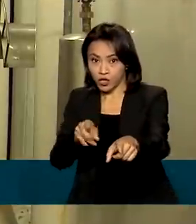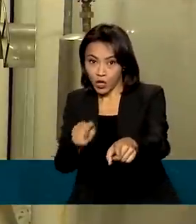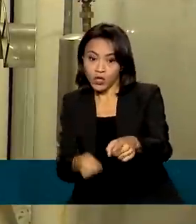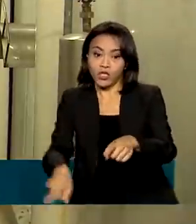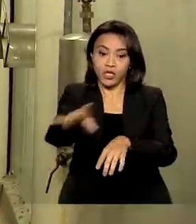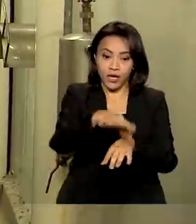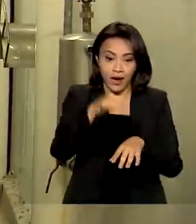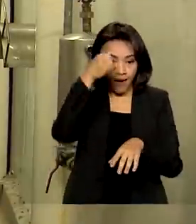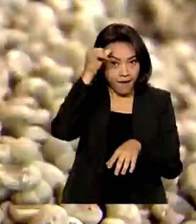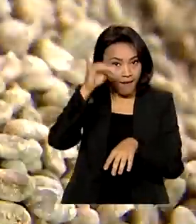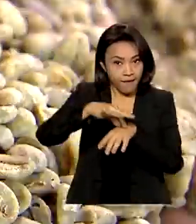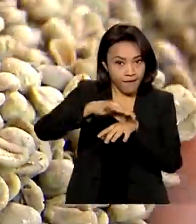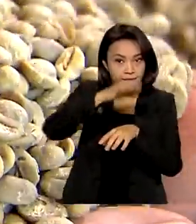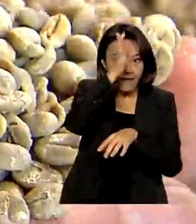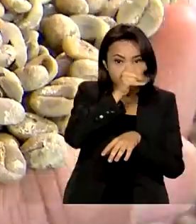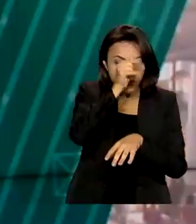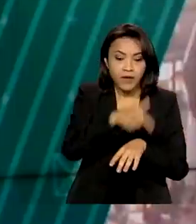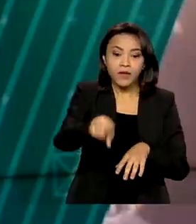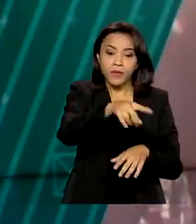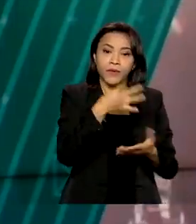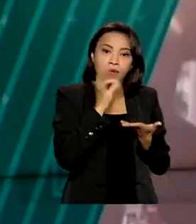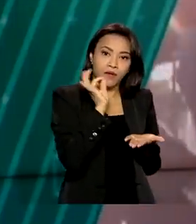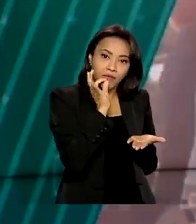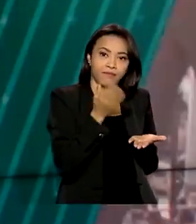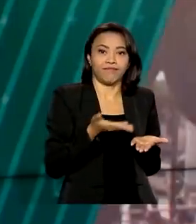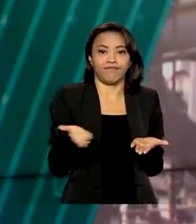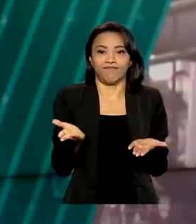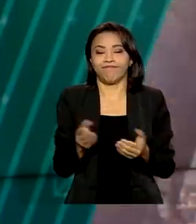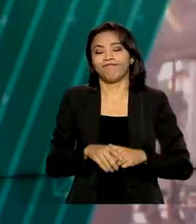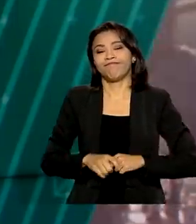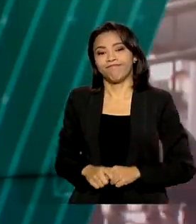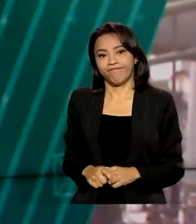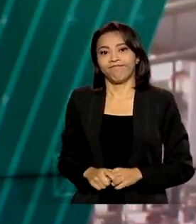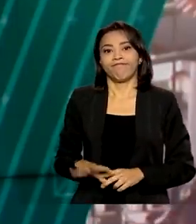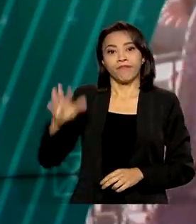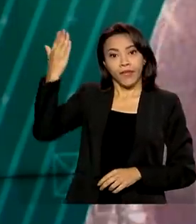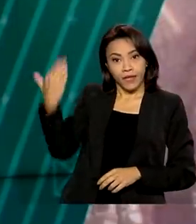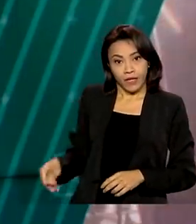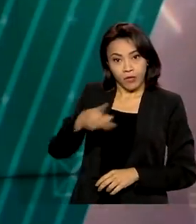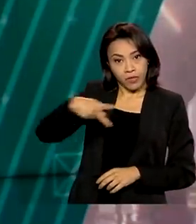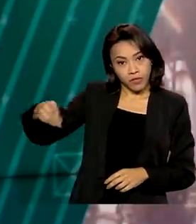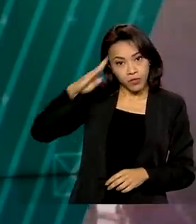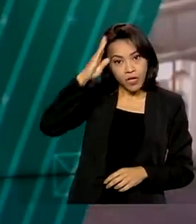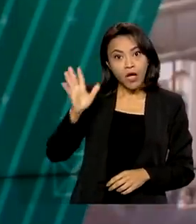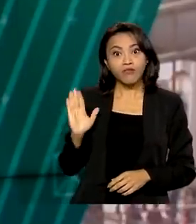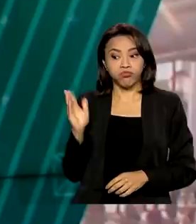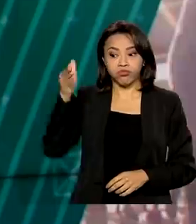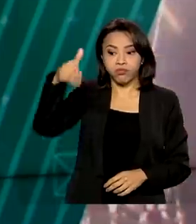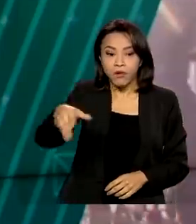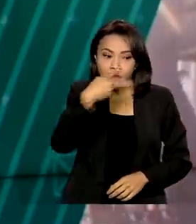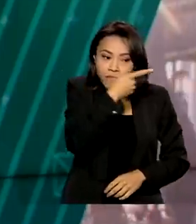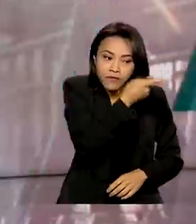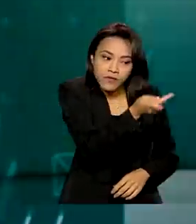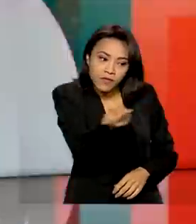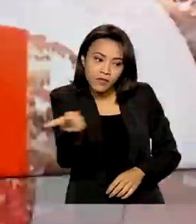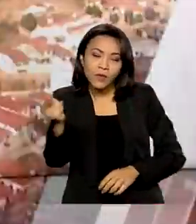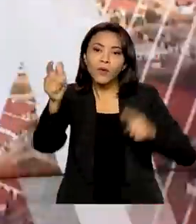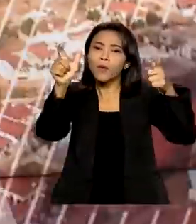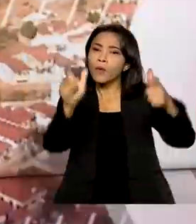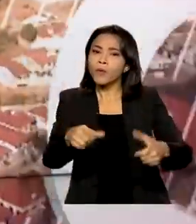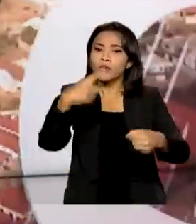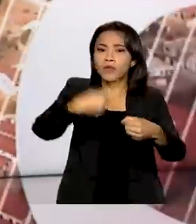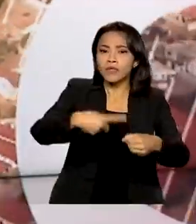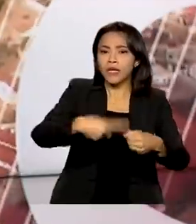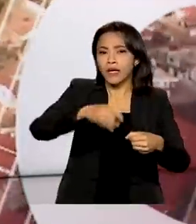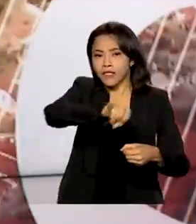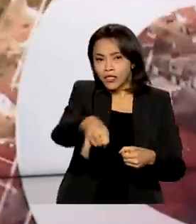carnes bovine de frango e café. E o presidente Jair Bolsonaro visitou as obras do contorno rodoviário de Jatai, em